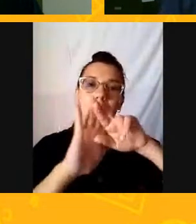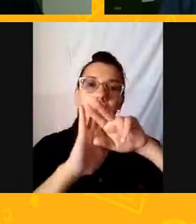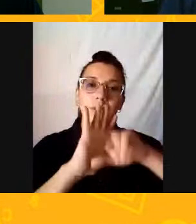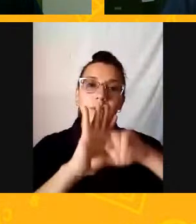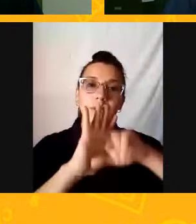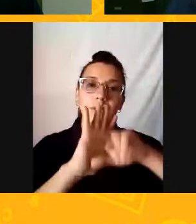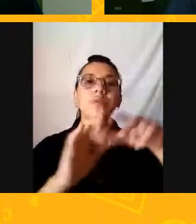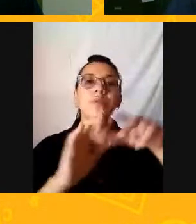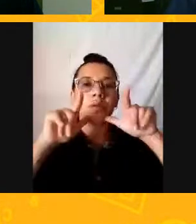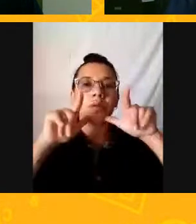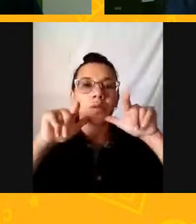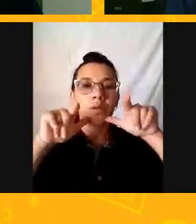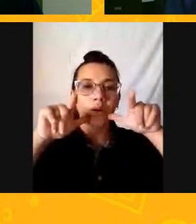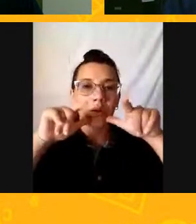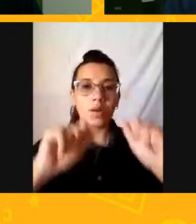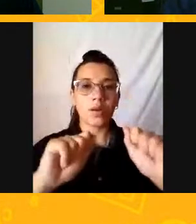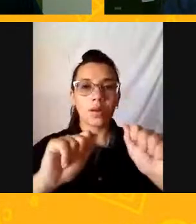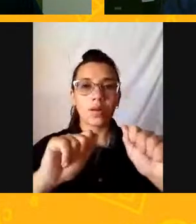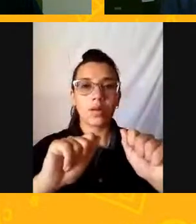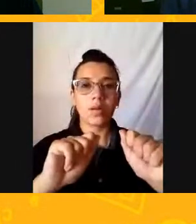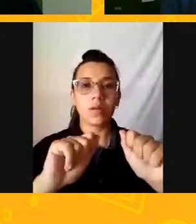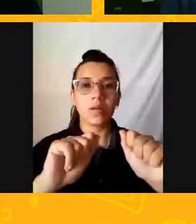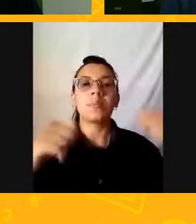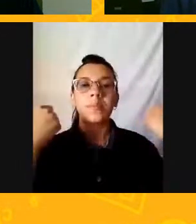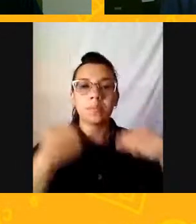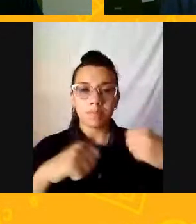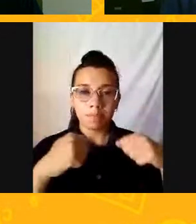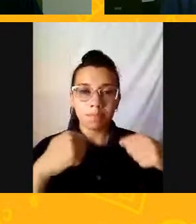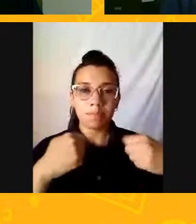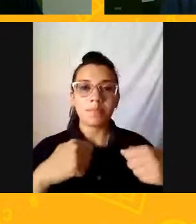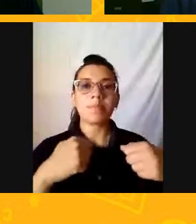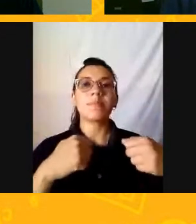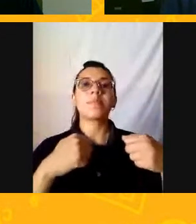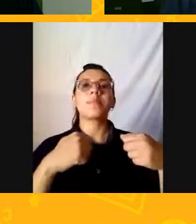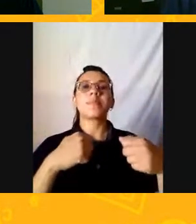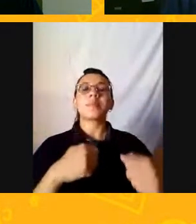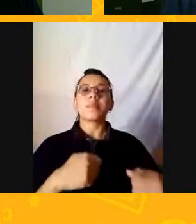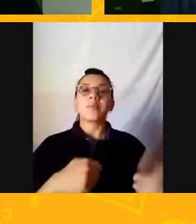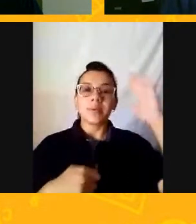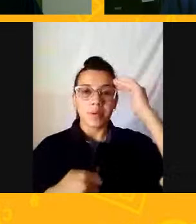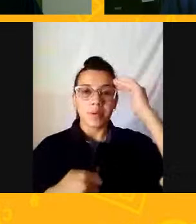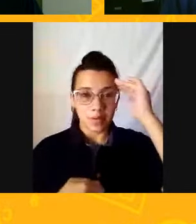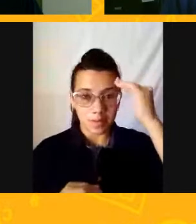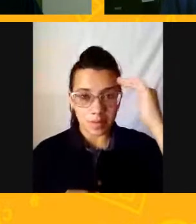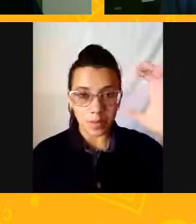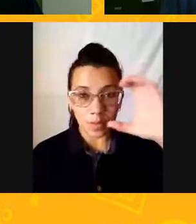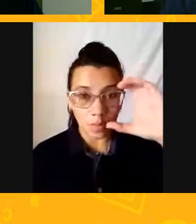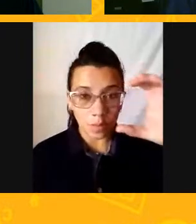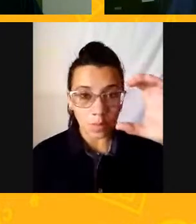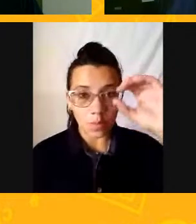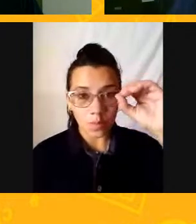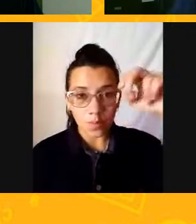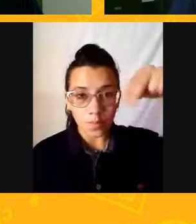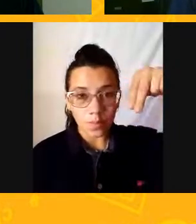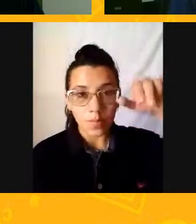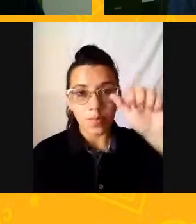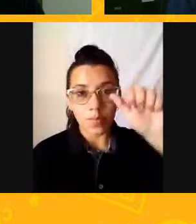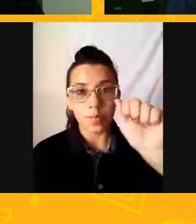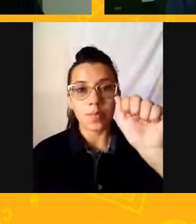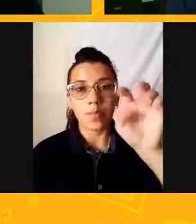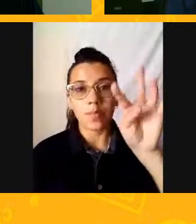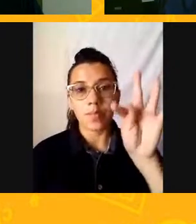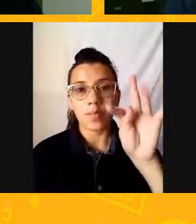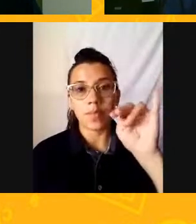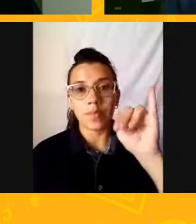confundir Conativa C-O-N-A-T-I-V-A Conativa Que é uma